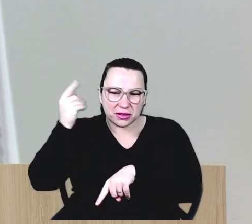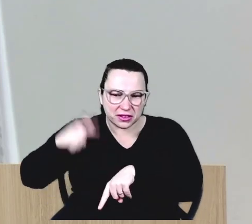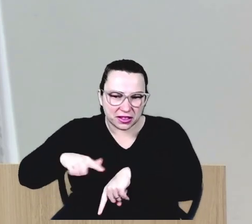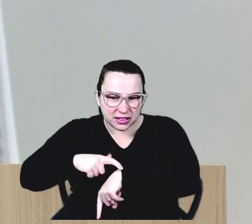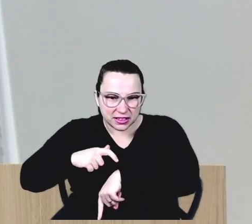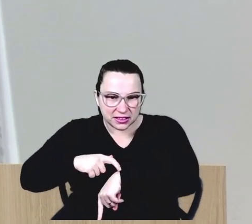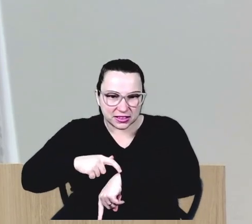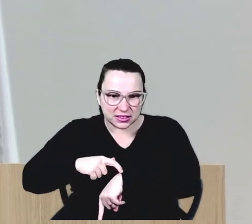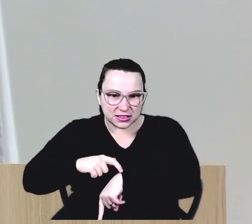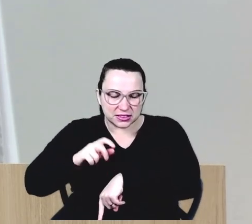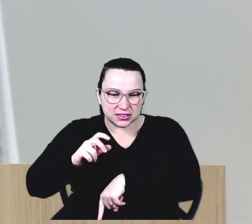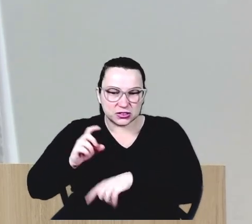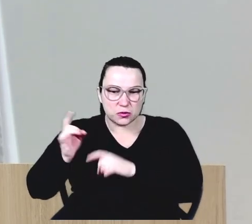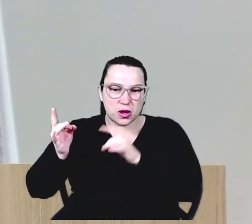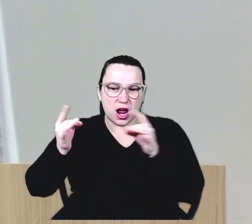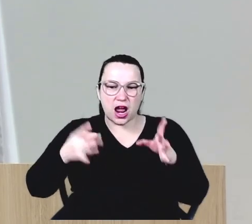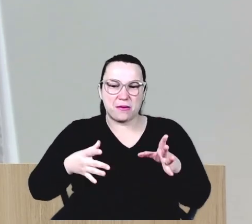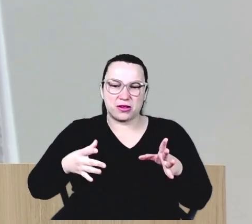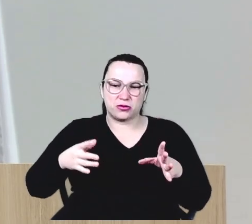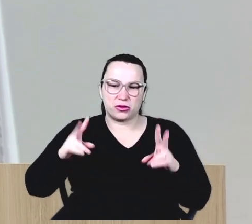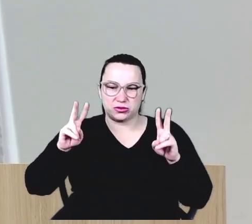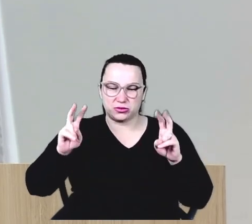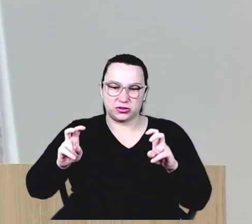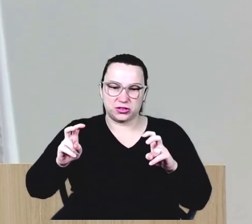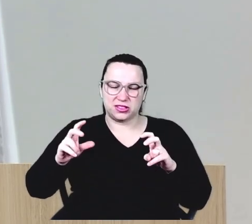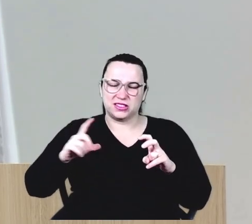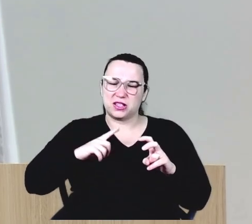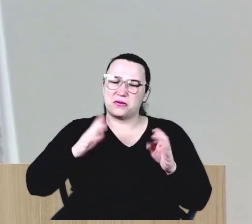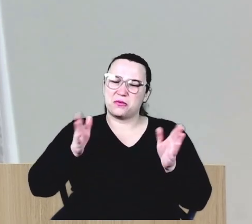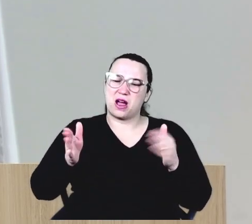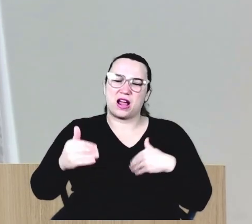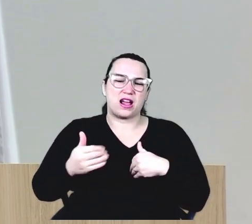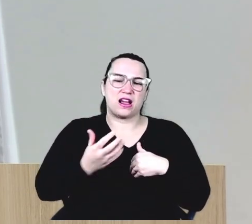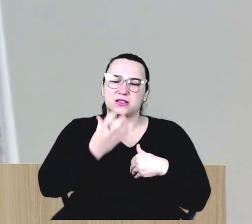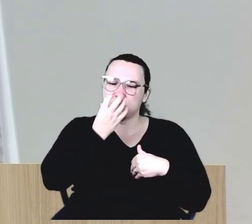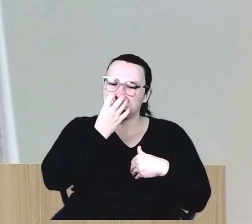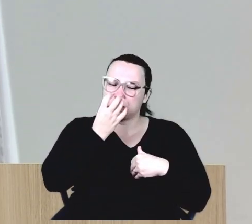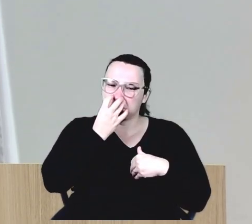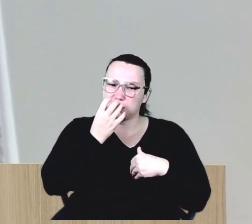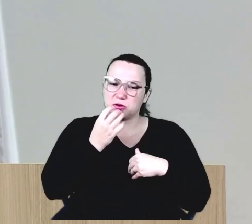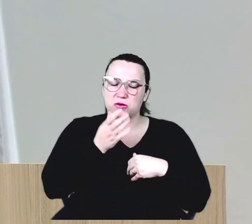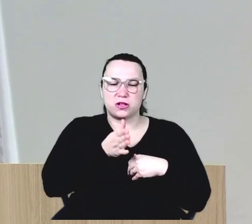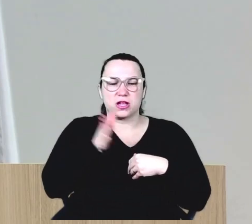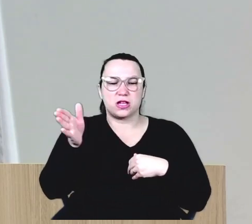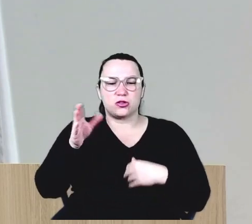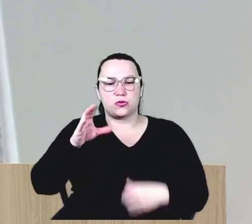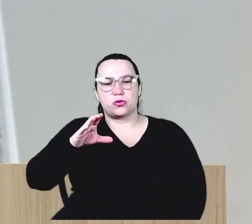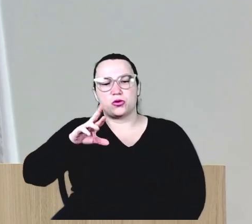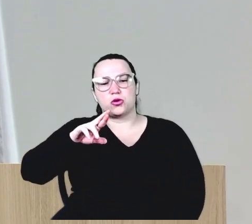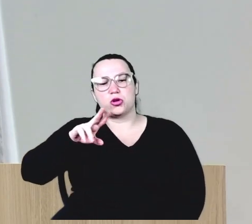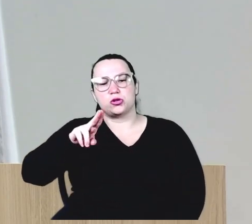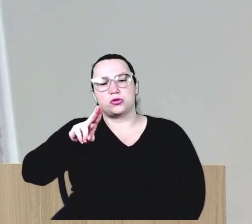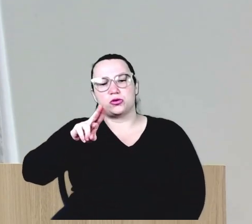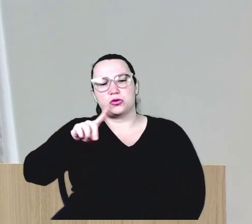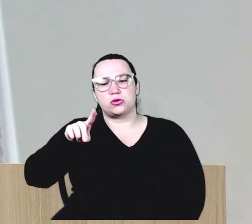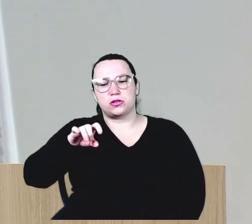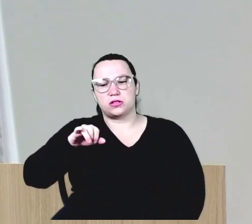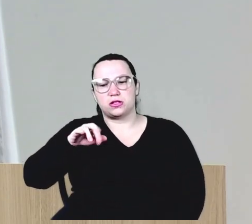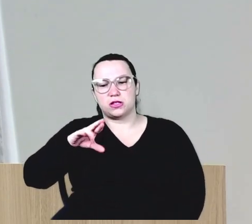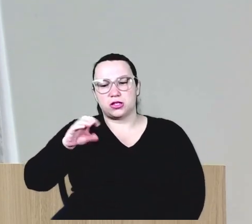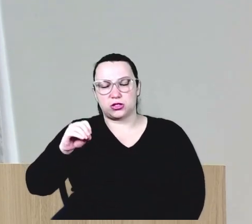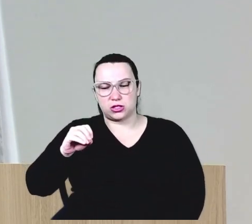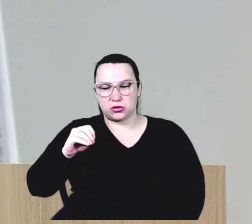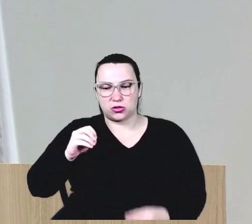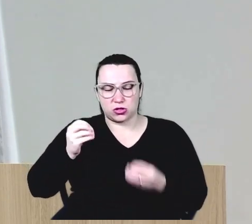Sobre abandono, gente, teve uma caixa de cachorro abandonado indo para o cruzeirinho e eu queria lembrar, é crime, gente,